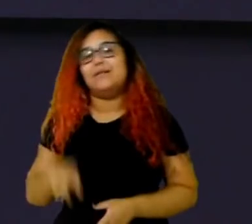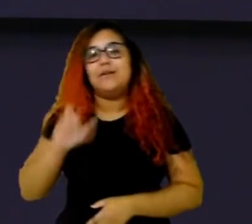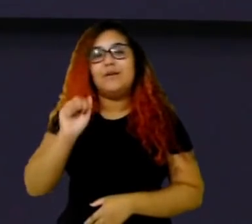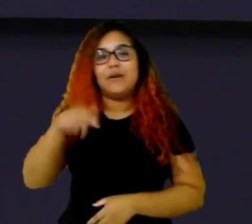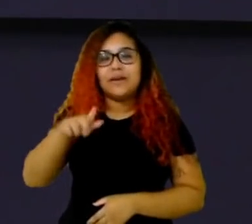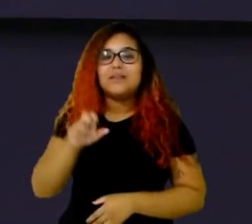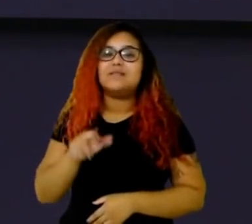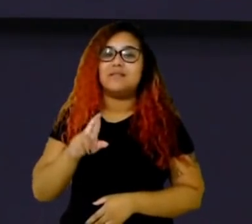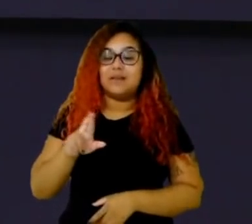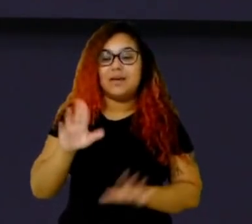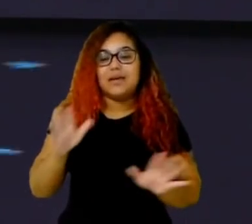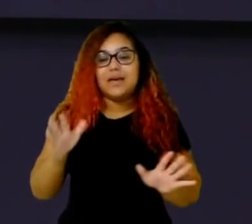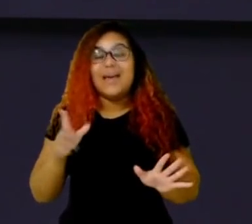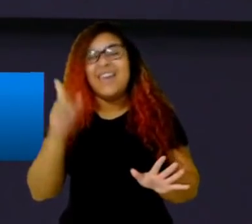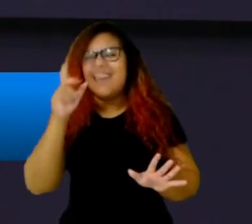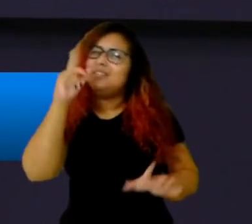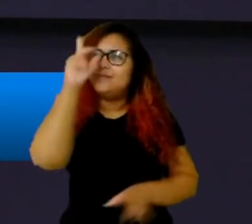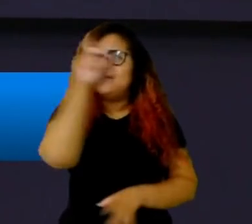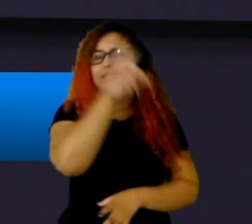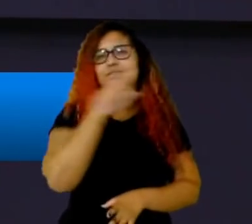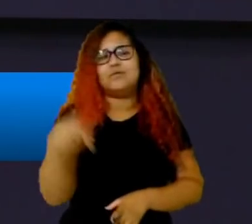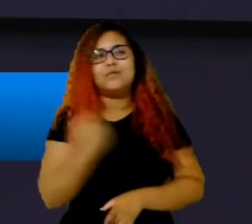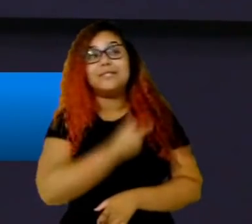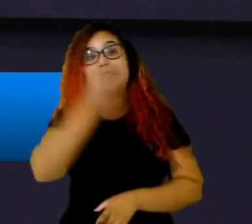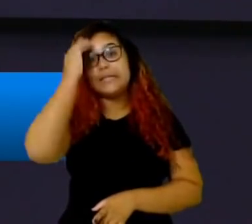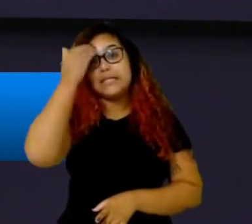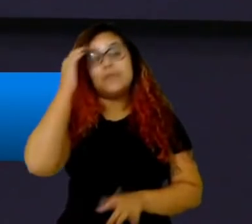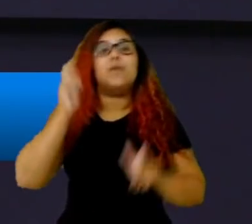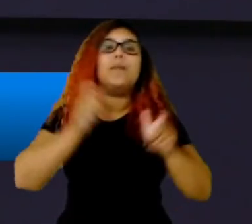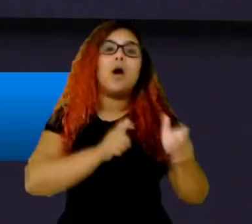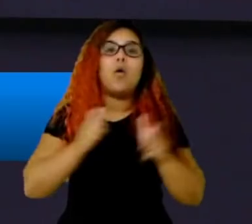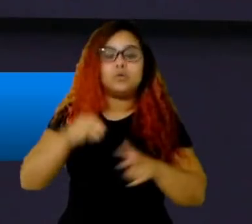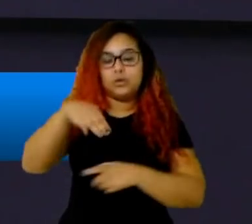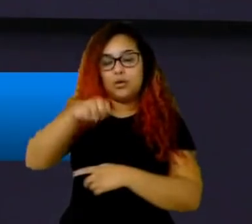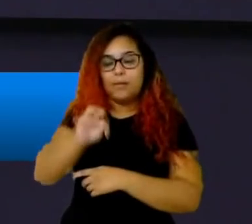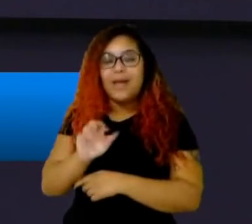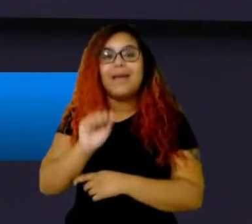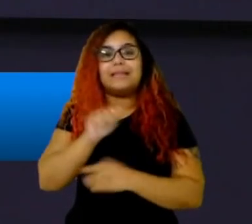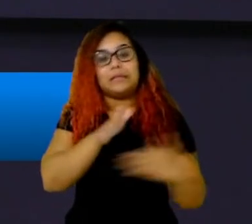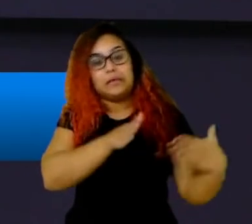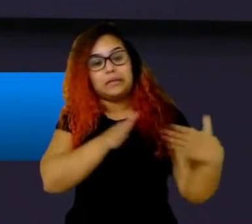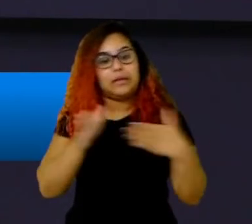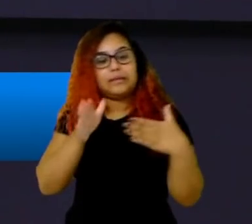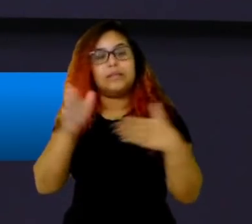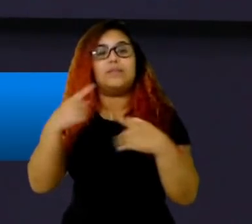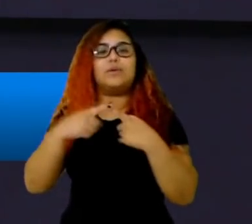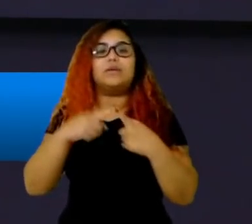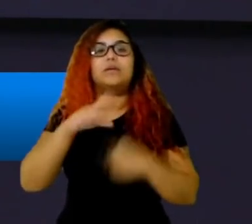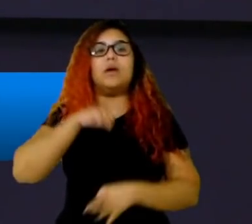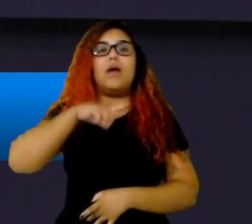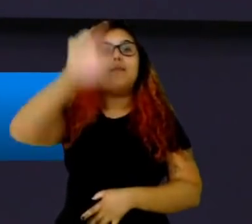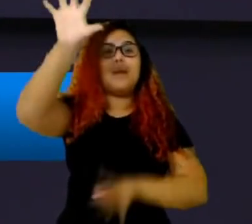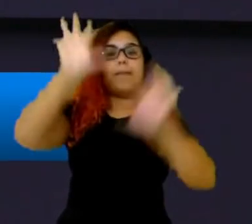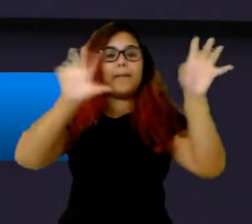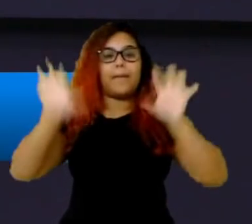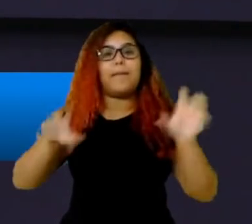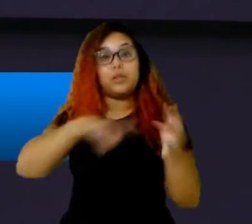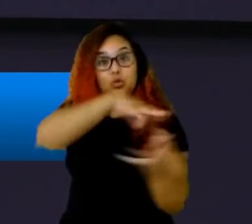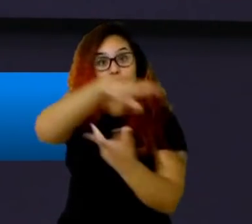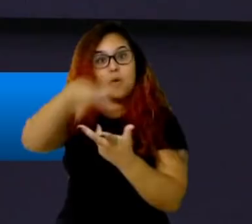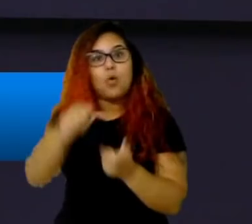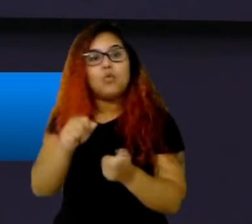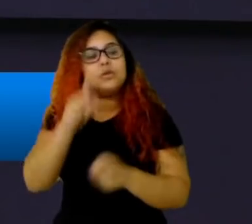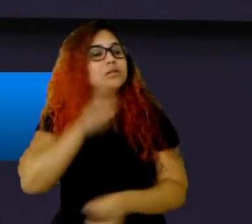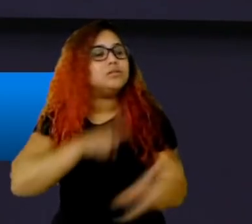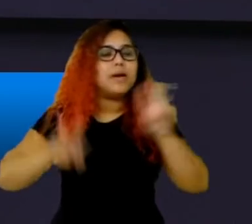gente entender pra onde o meta vai, a gente vê algumas regiões onde o meta tá ficando um pouco mais de farm na jungle de volta, a gente vê alguns